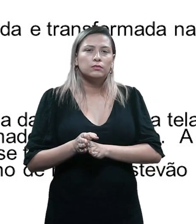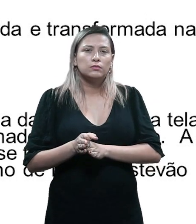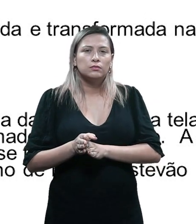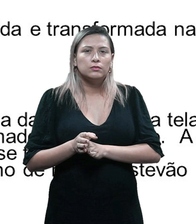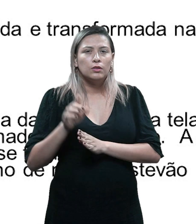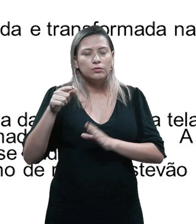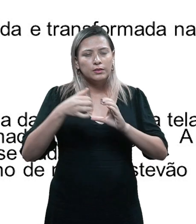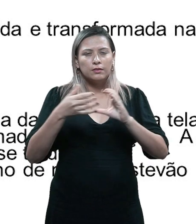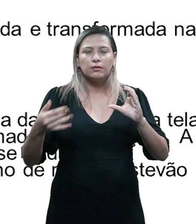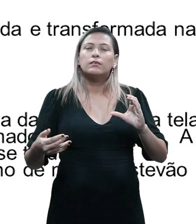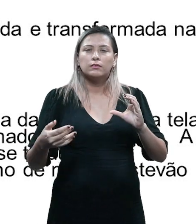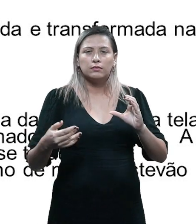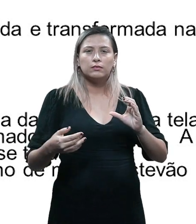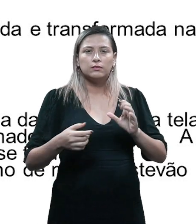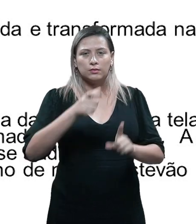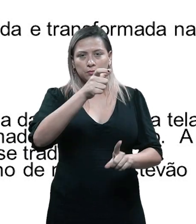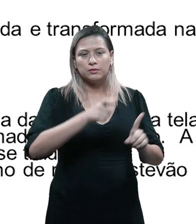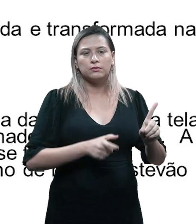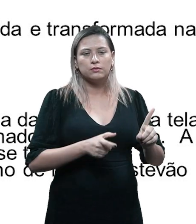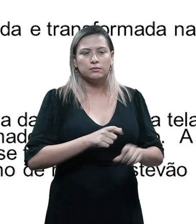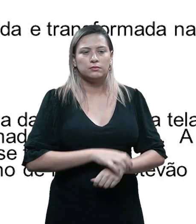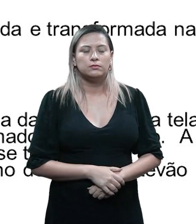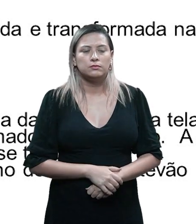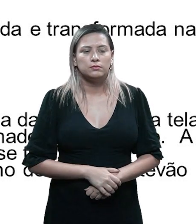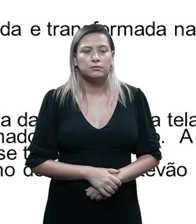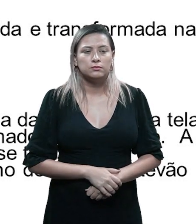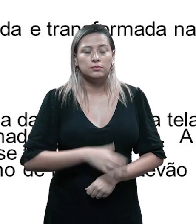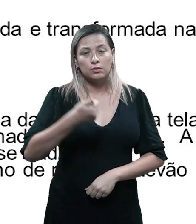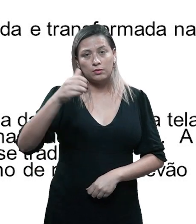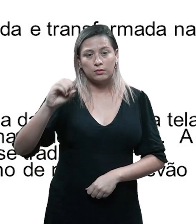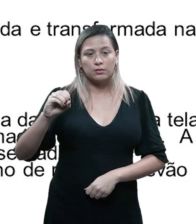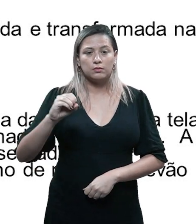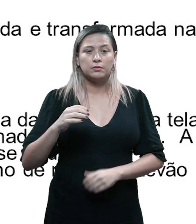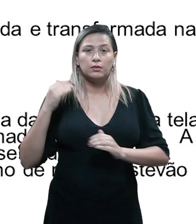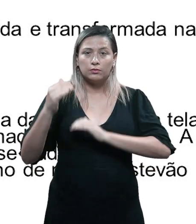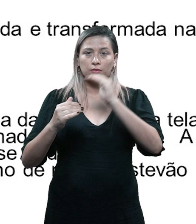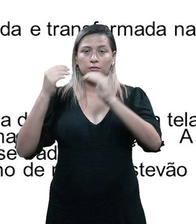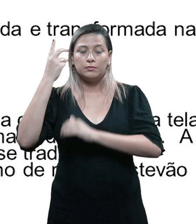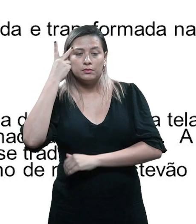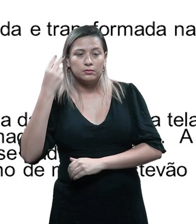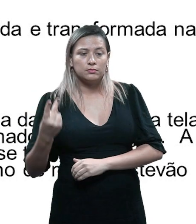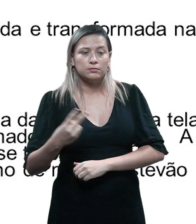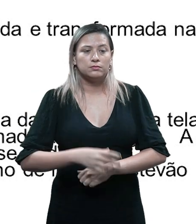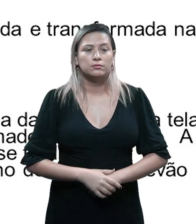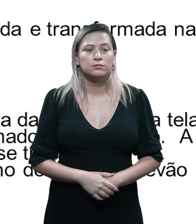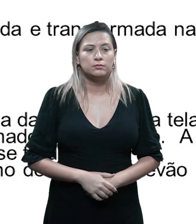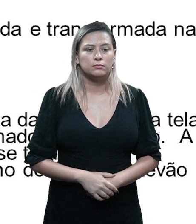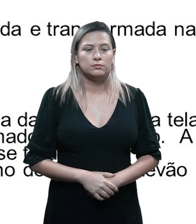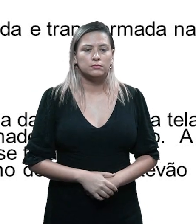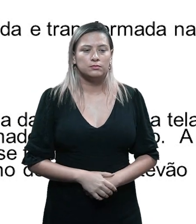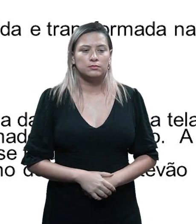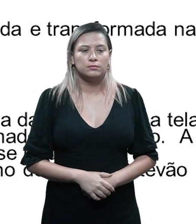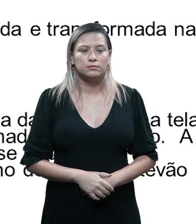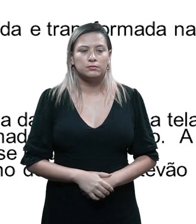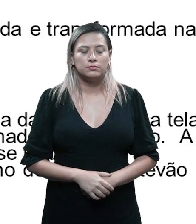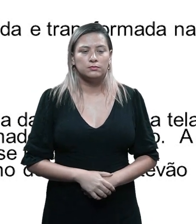de você caracterizar esse personagem. Vamos para a décima ferramenta, que é o desenvolvimento da história, da hora em que